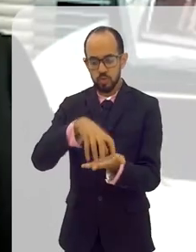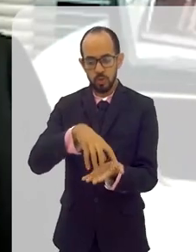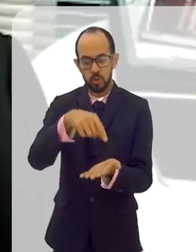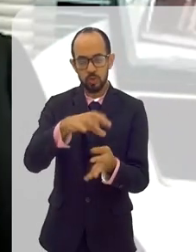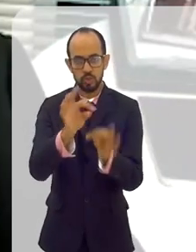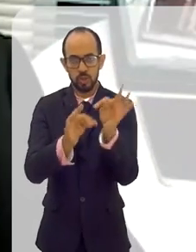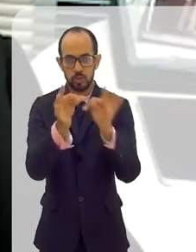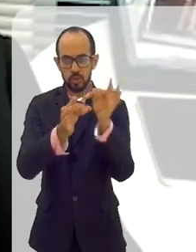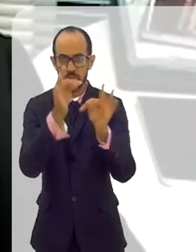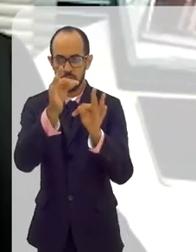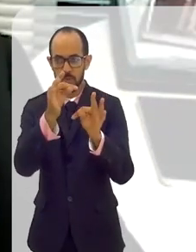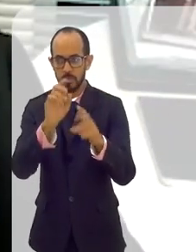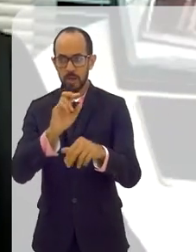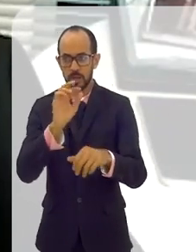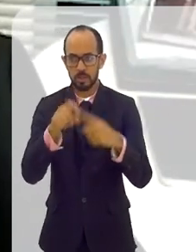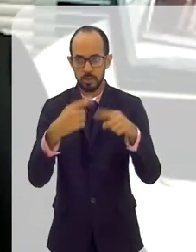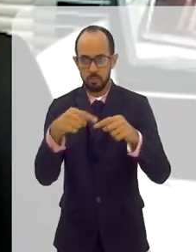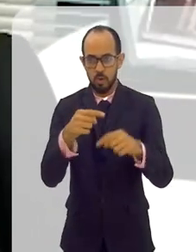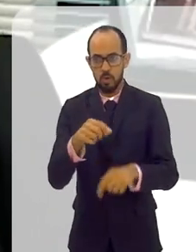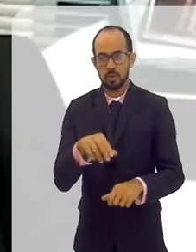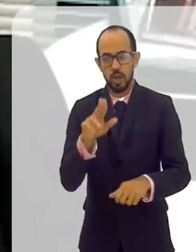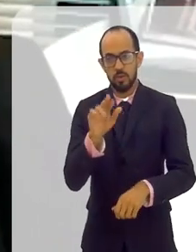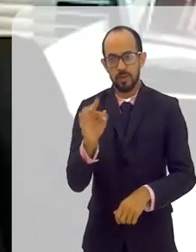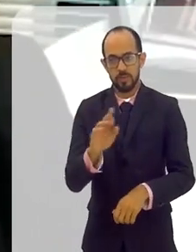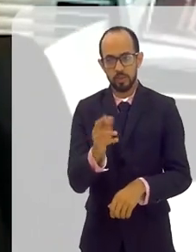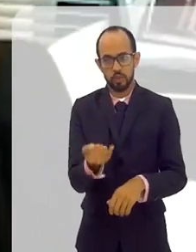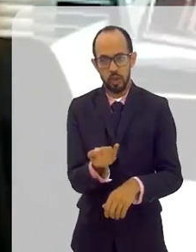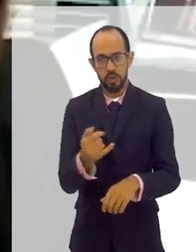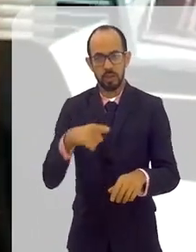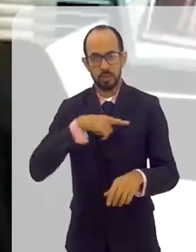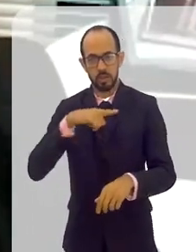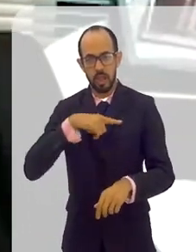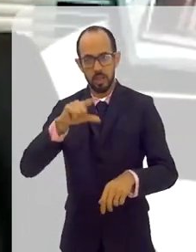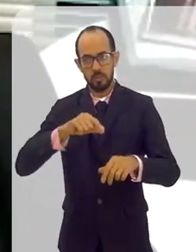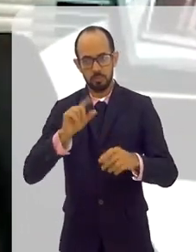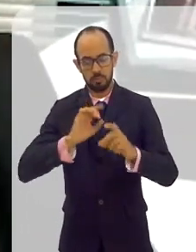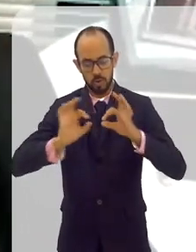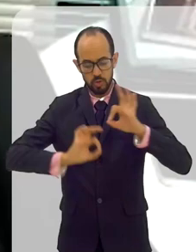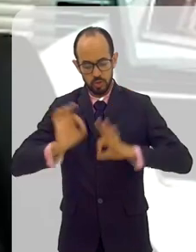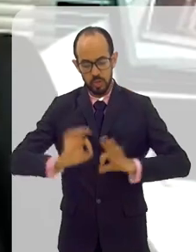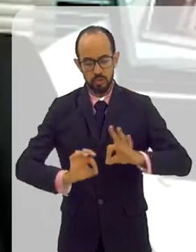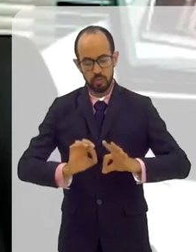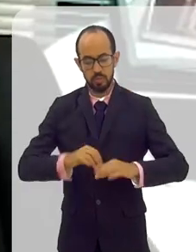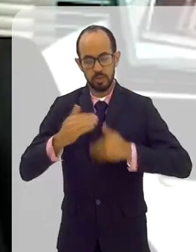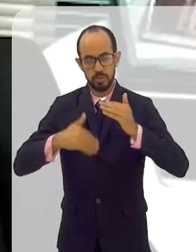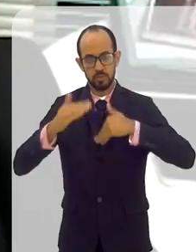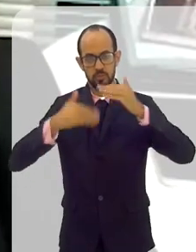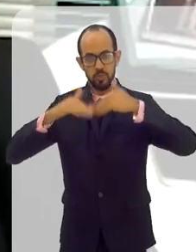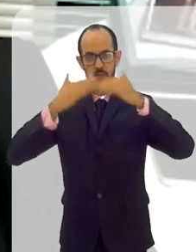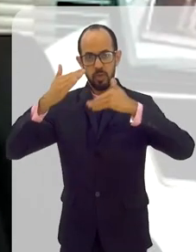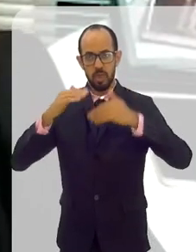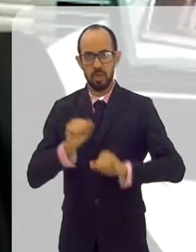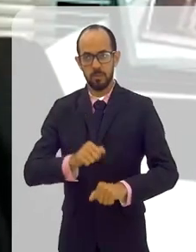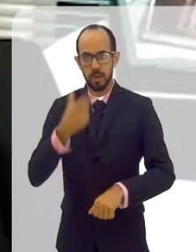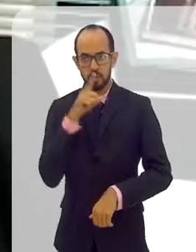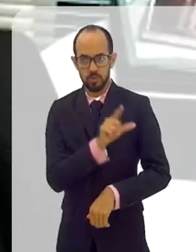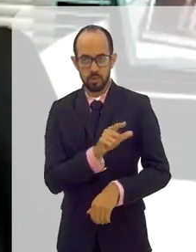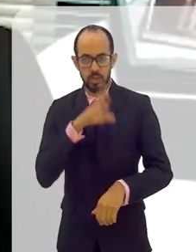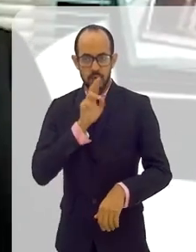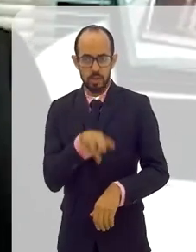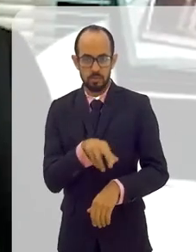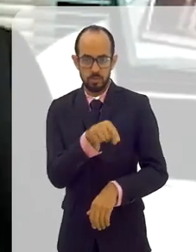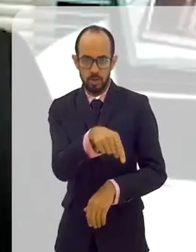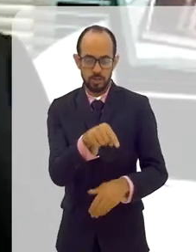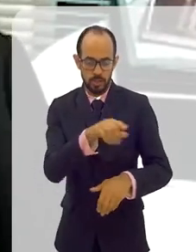tecnológico lá em Macaé para que em Macaé a engenharia da UFRJ possa também ter projetos, desenvolver projetos que vão